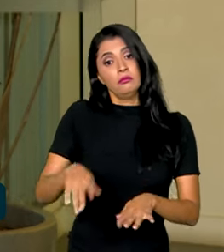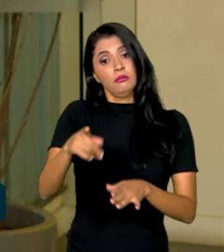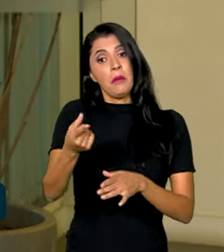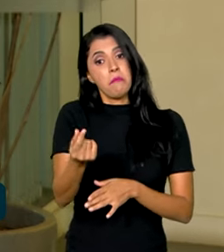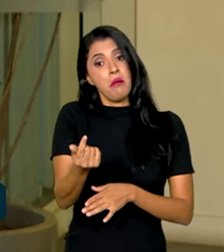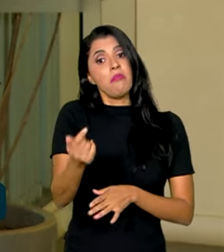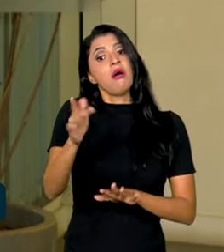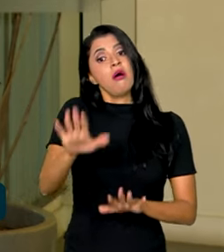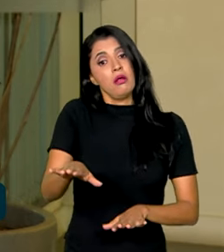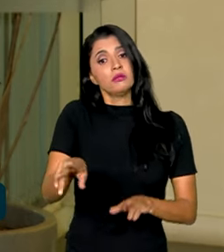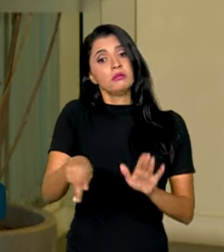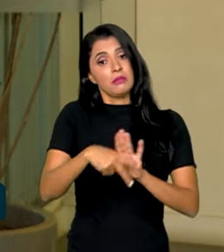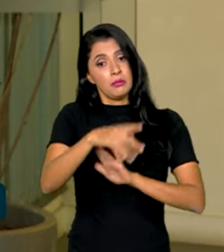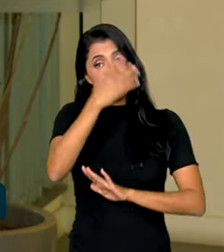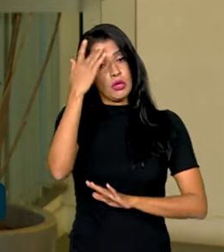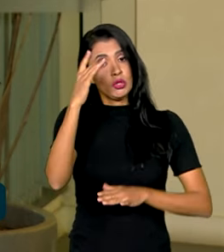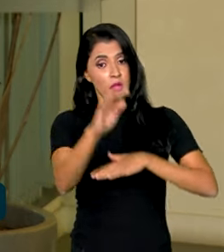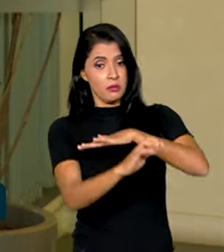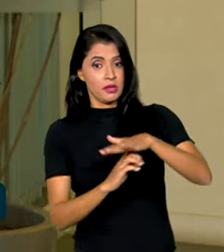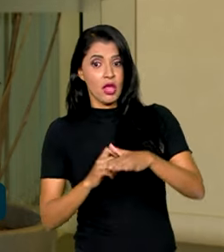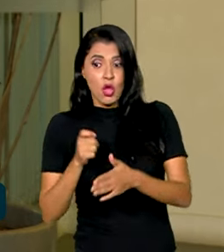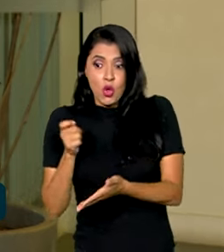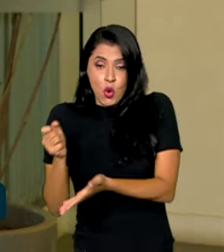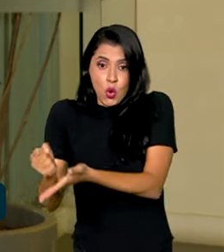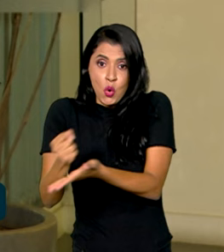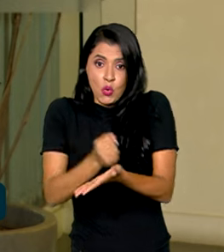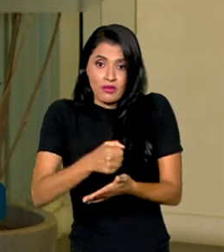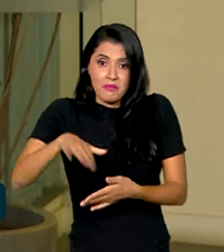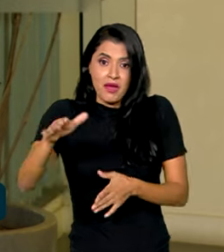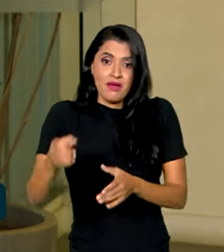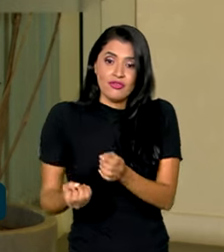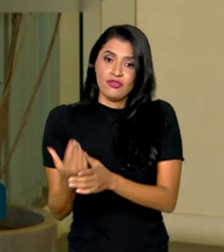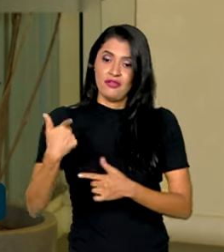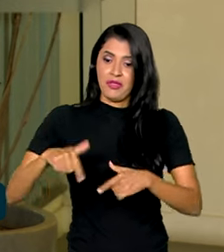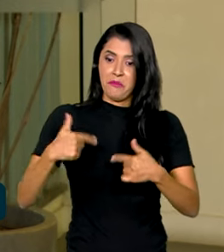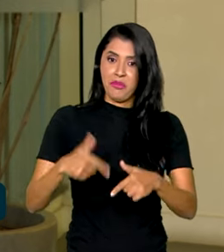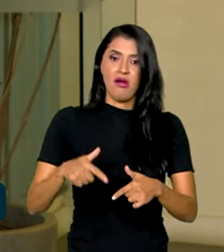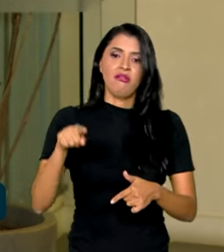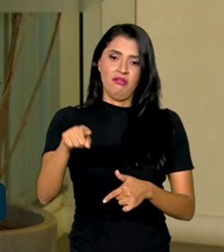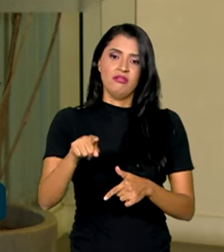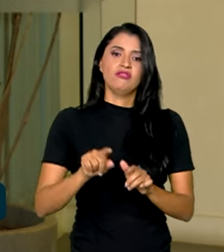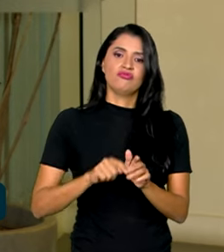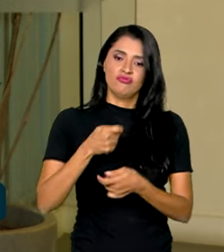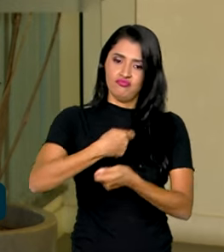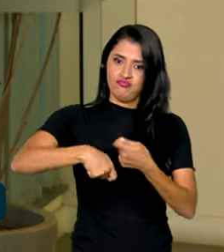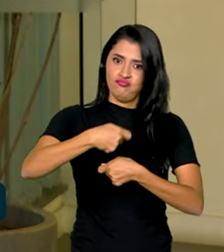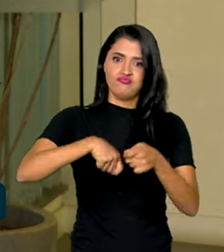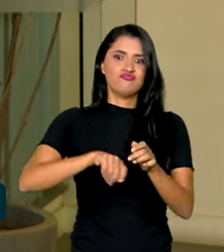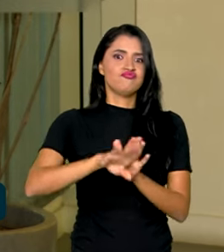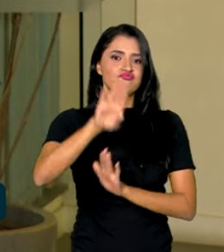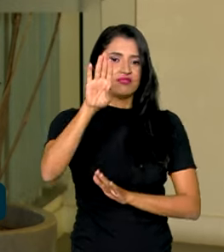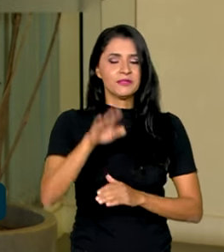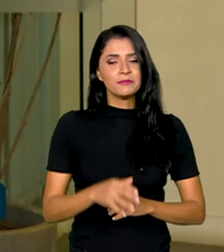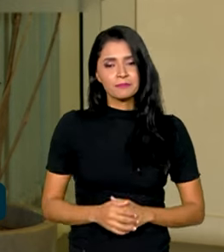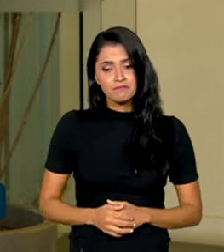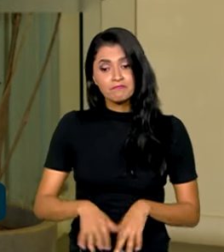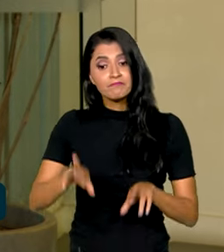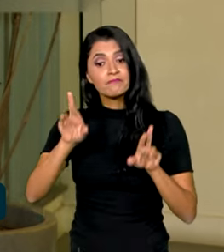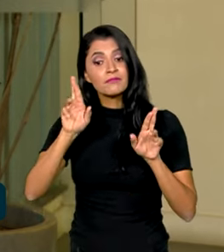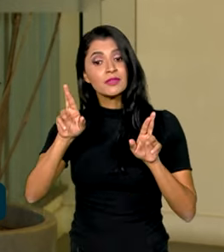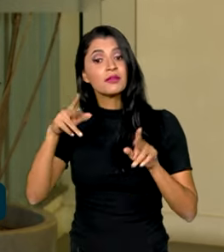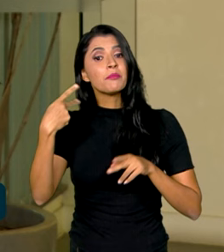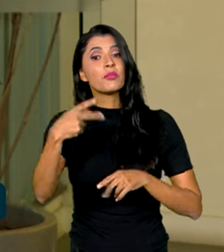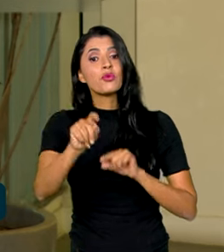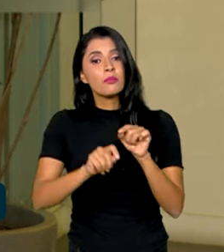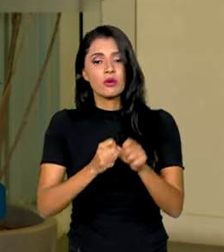mais barato também para o empresário que contrata mais, gera mais emprego e tudo isso gera, então, o crescimento da economia. A expectativa do mercado